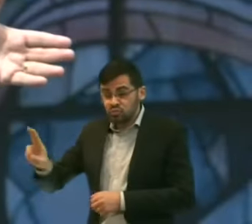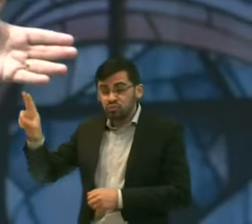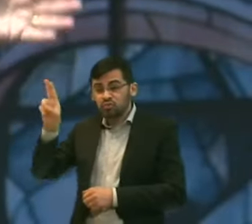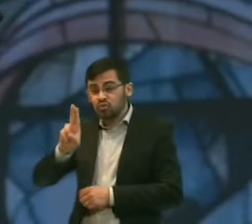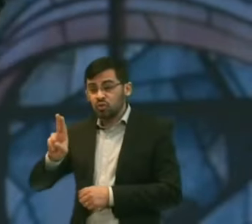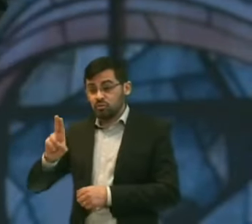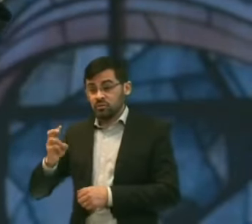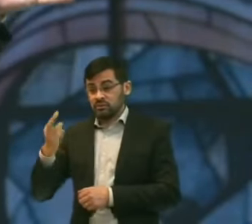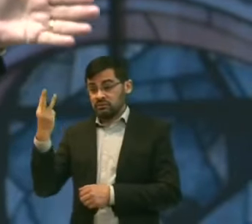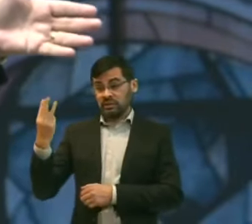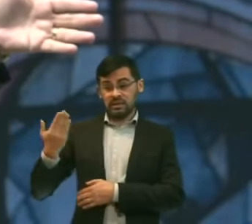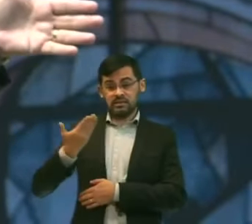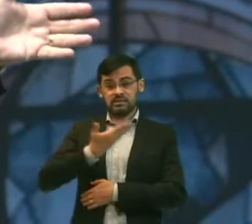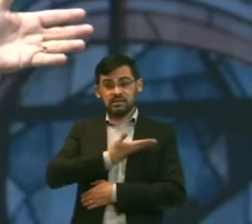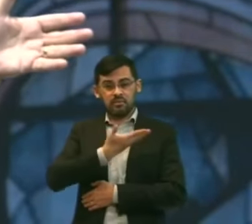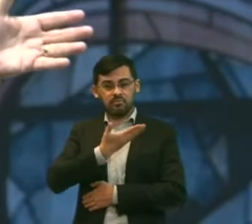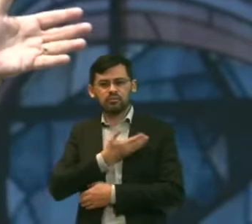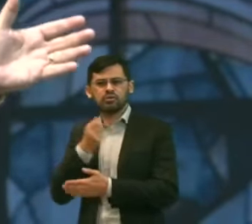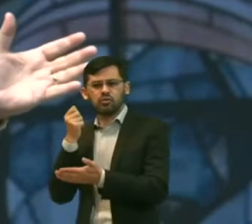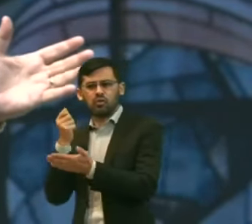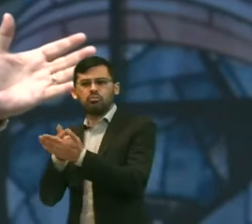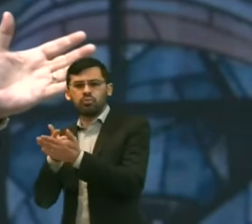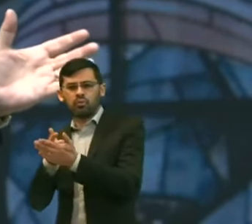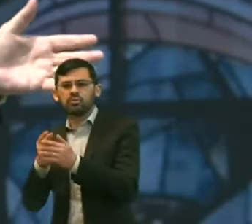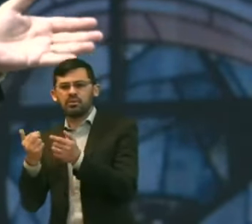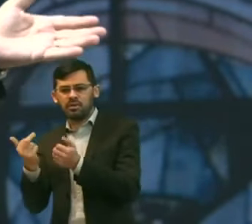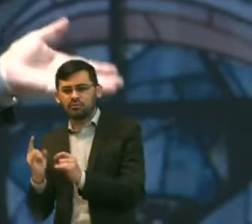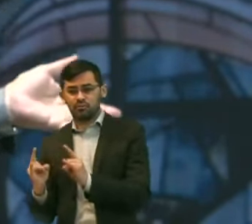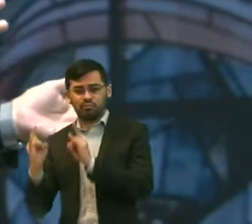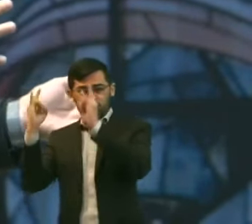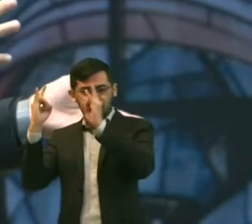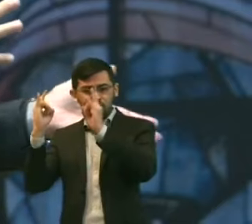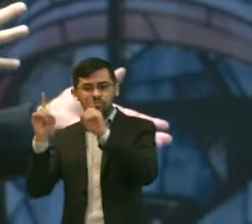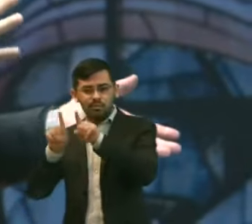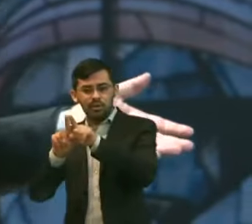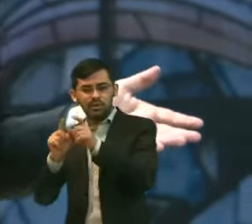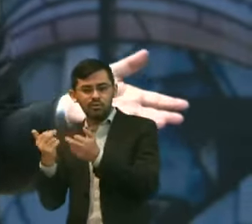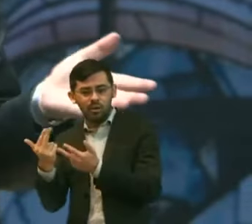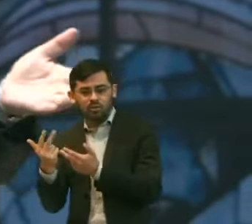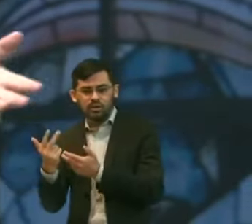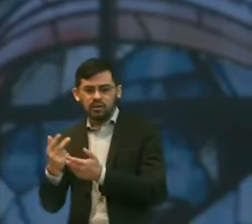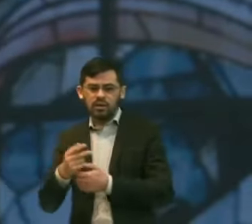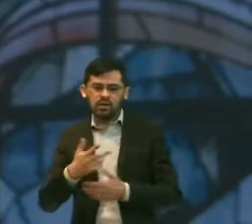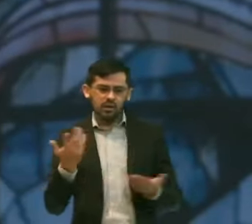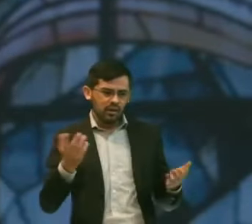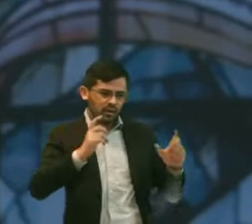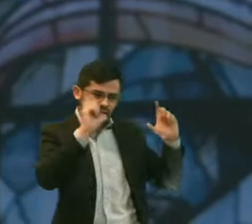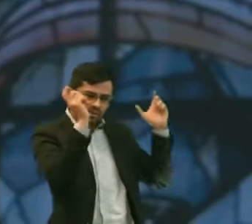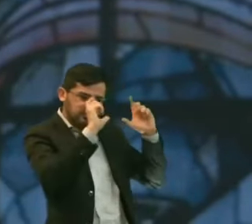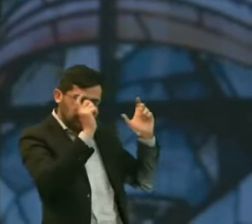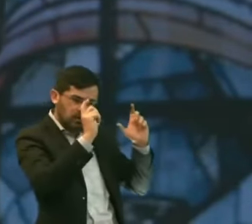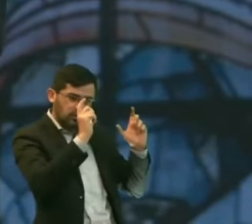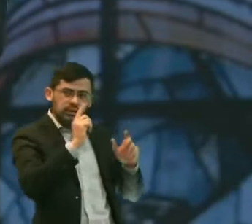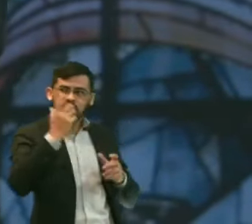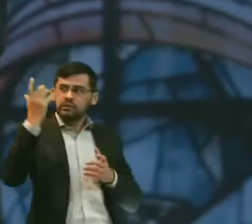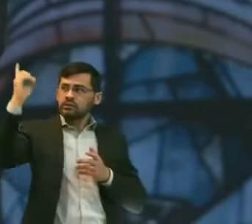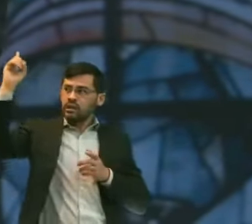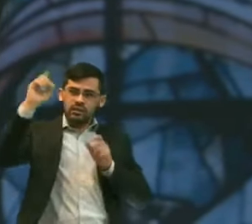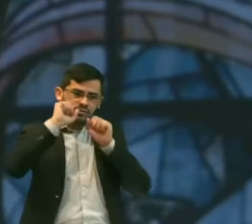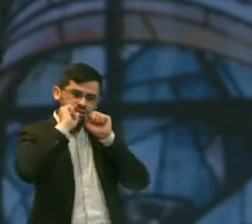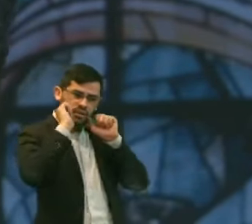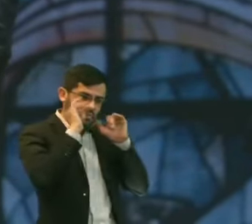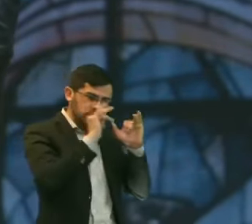mesmo apartamento No mesmo prédio Para dizer assim Cara Presta atenção Deus está abrindo A porta Para